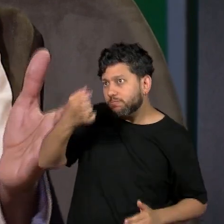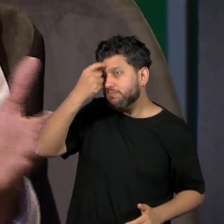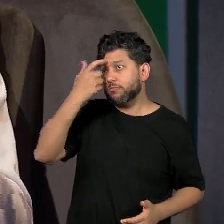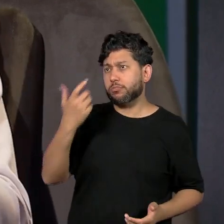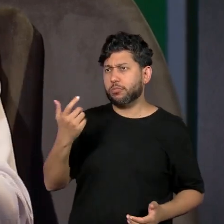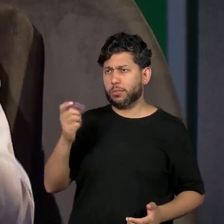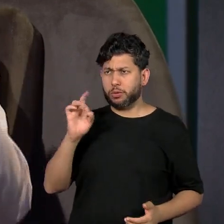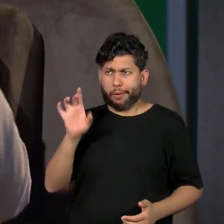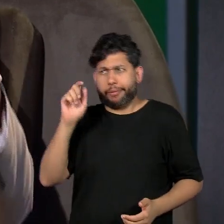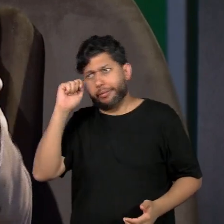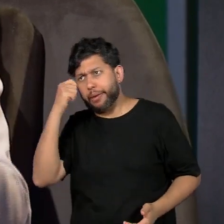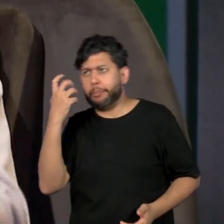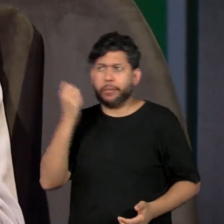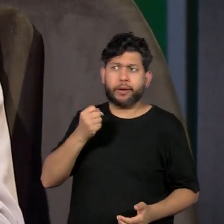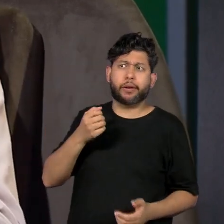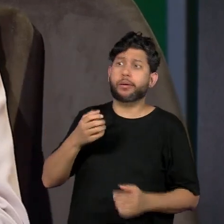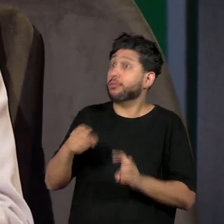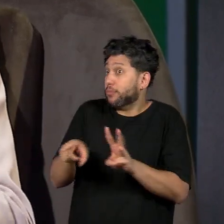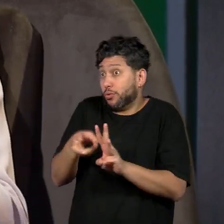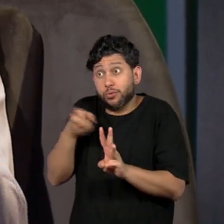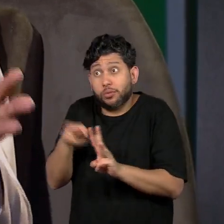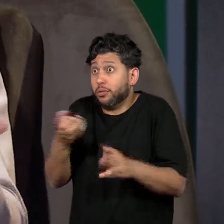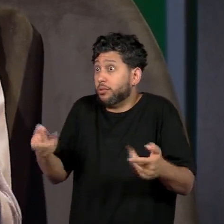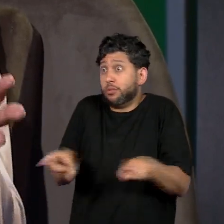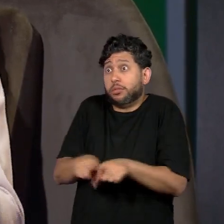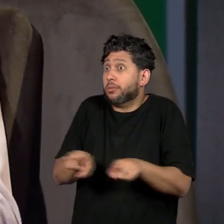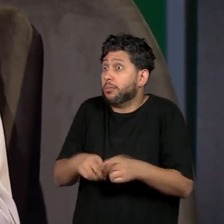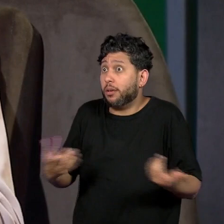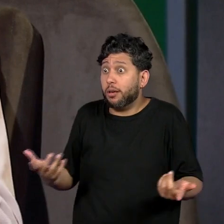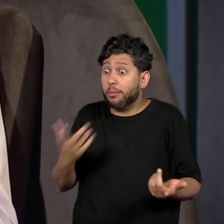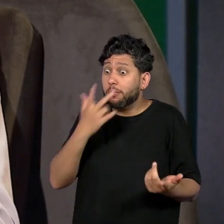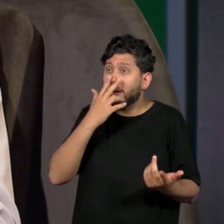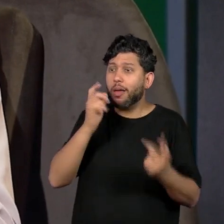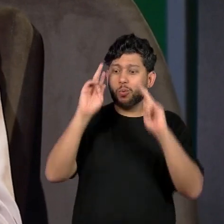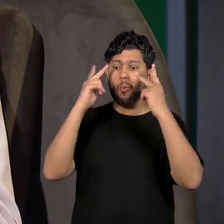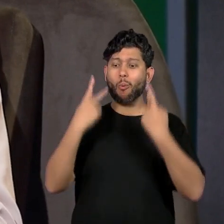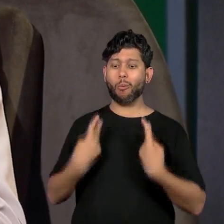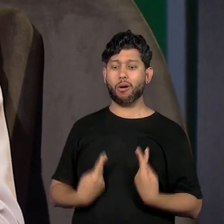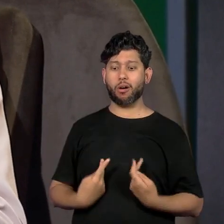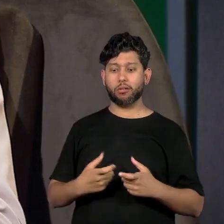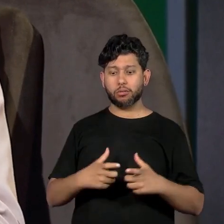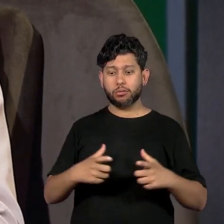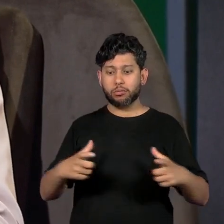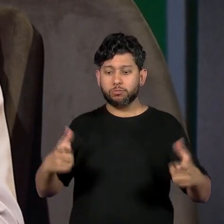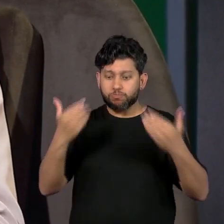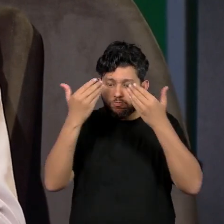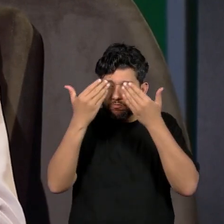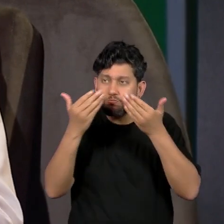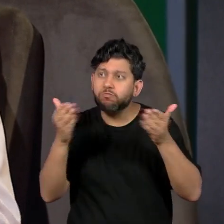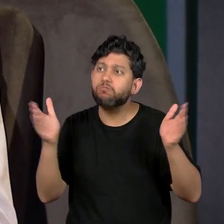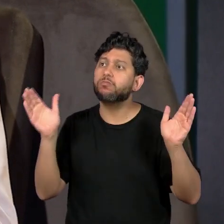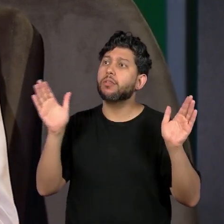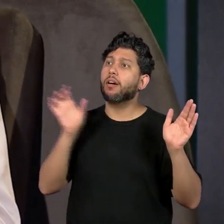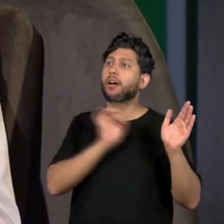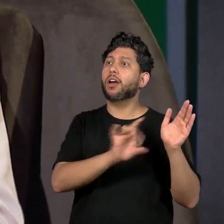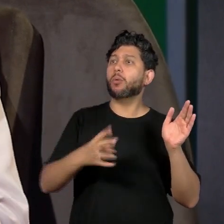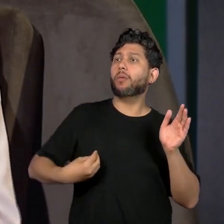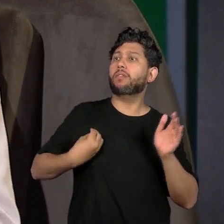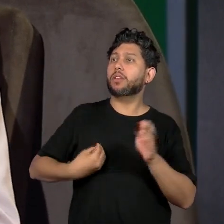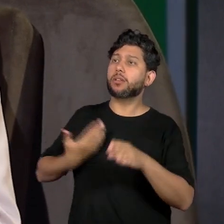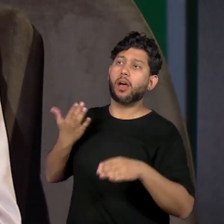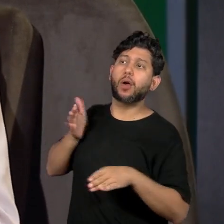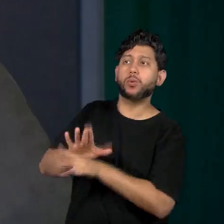só para o negro, para o branco, para o indígena em si, mas é a humanidade que tem que impactar nas pessoas, nas vidas,